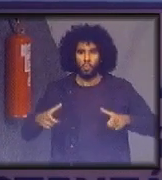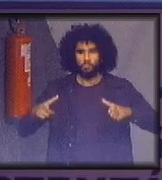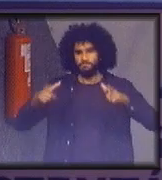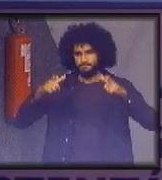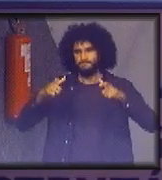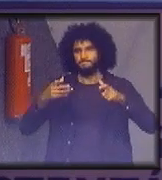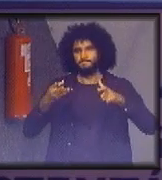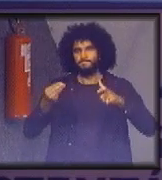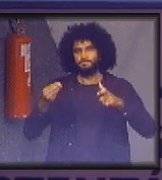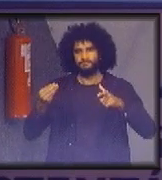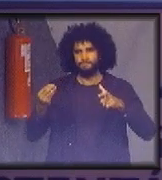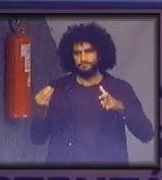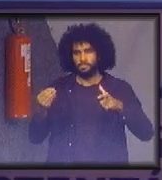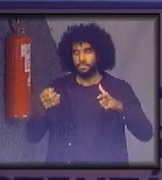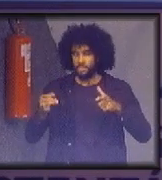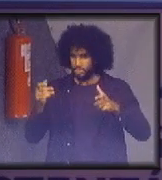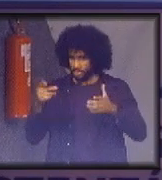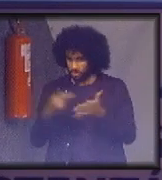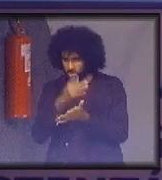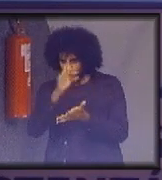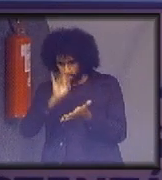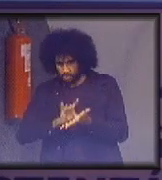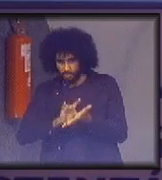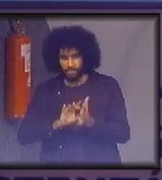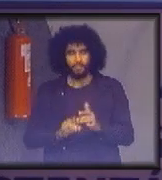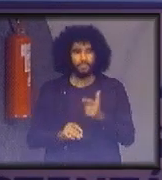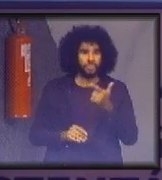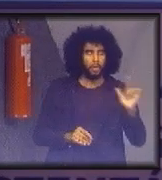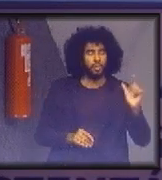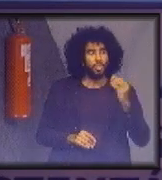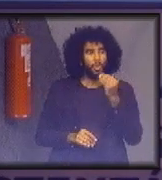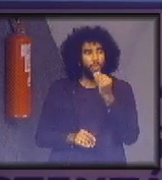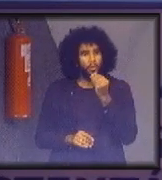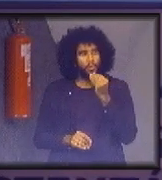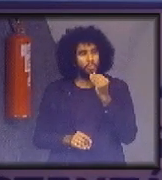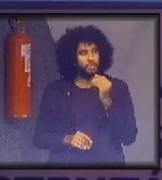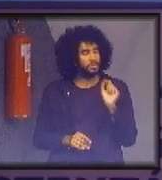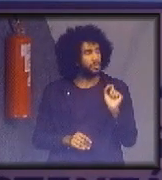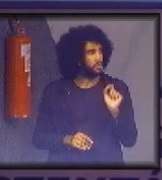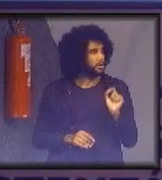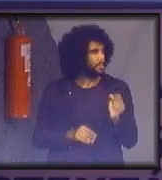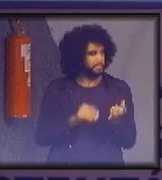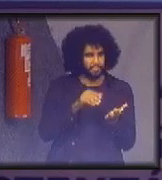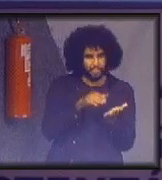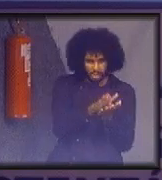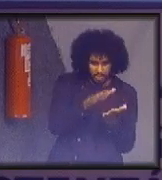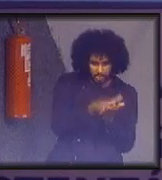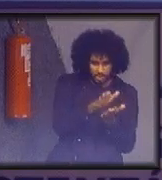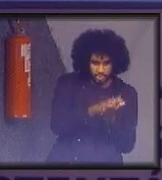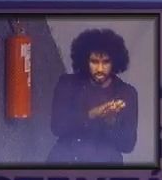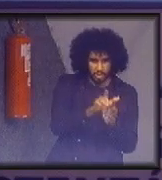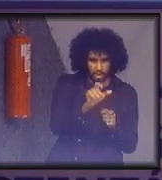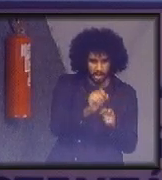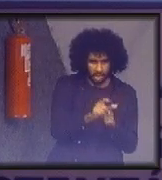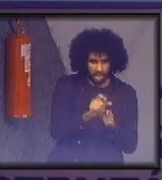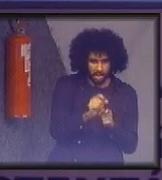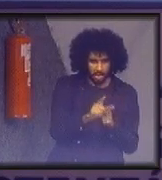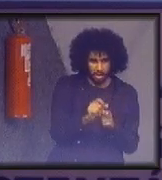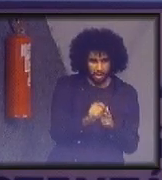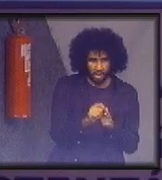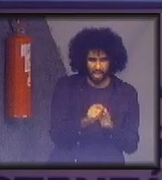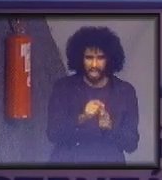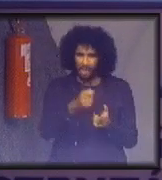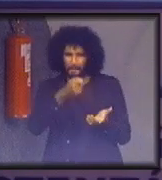acontece. Outras oportunidades, equipamentos, impressoras alugadas ao invés de compradas, porque aí o